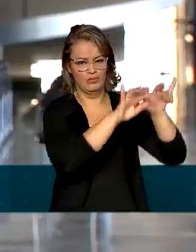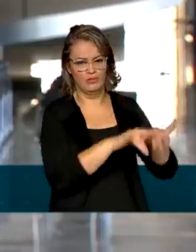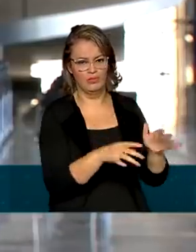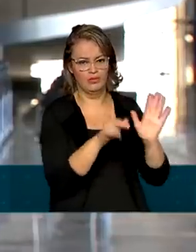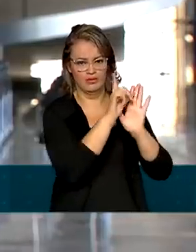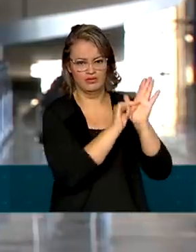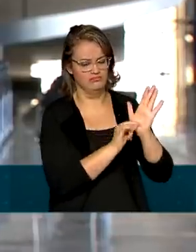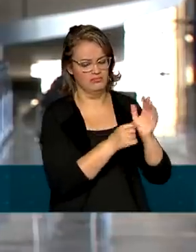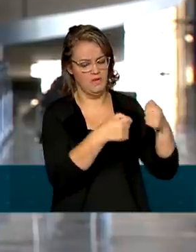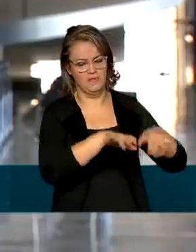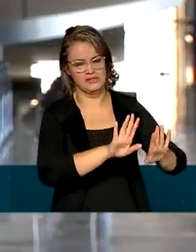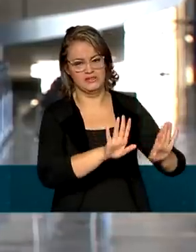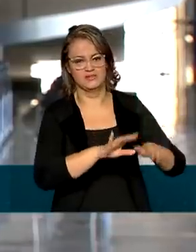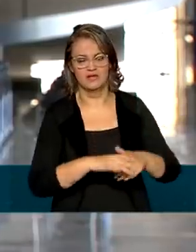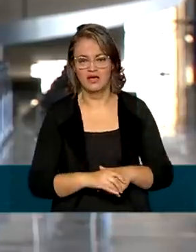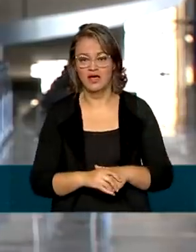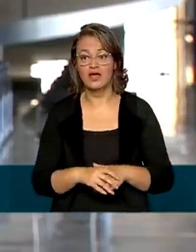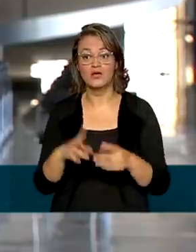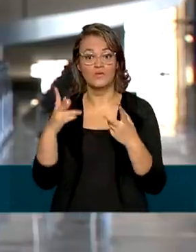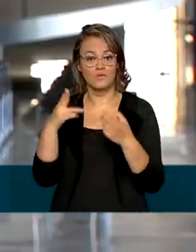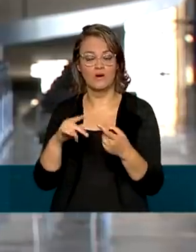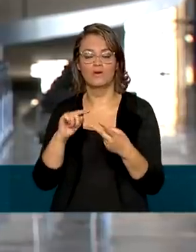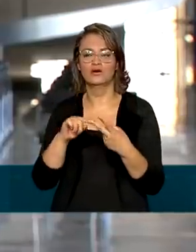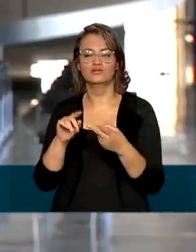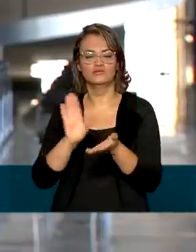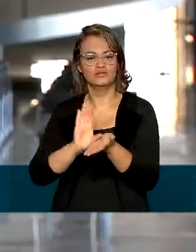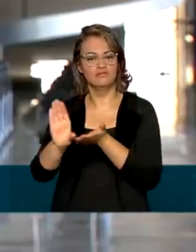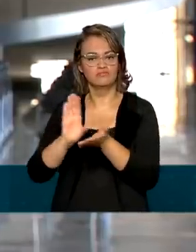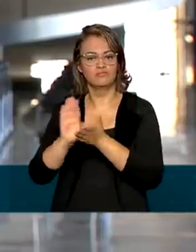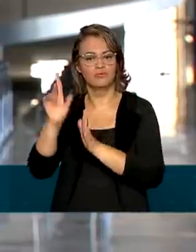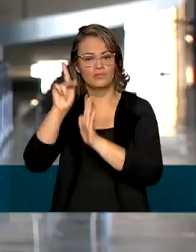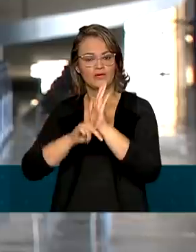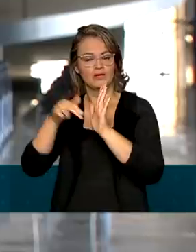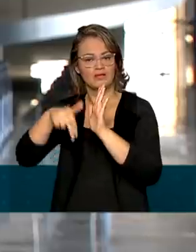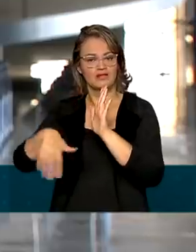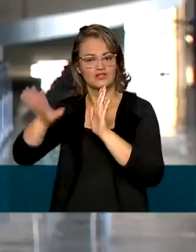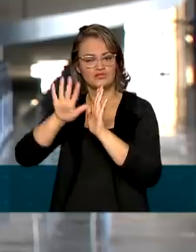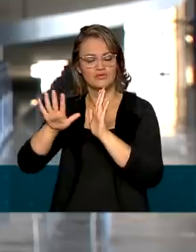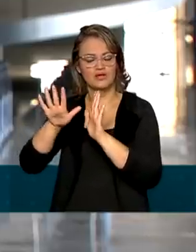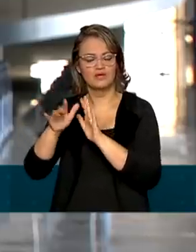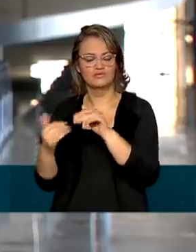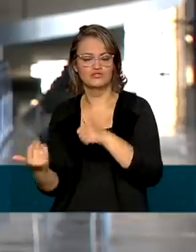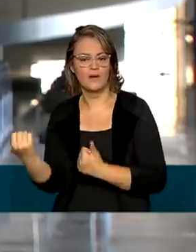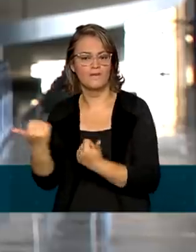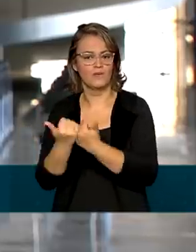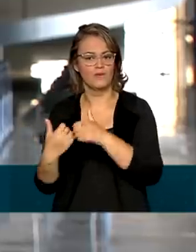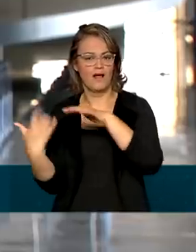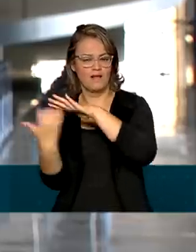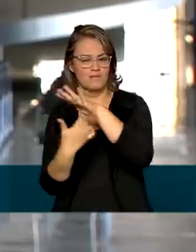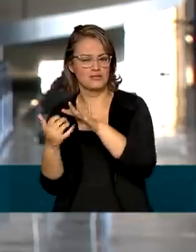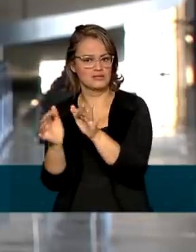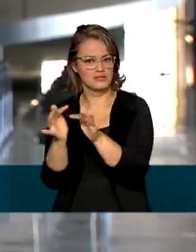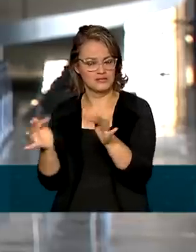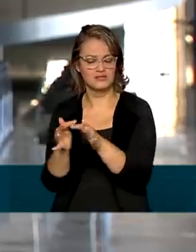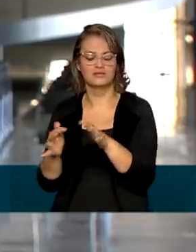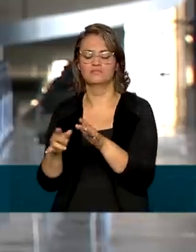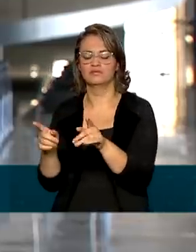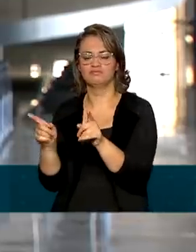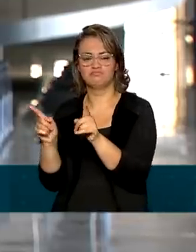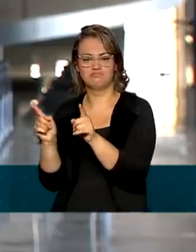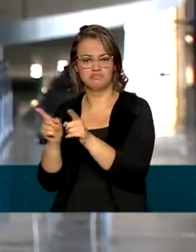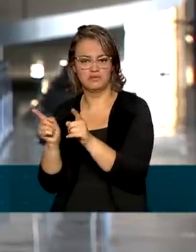meta de resultado primário. O mesmo vale para recursos destinados ao Programa Nacional de Apoio às Pequenas Empresas e também